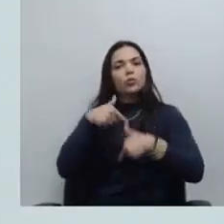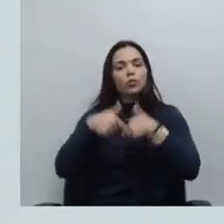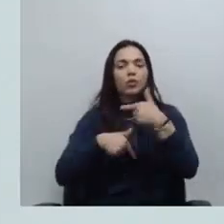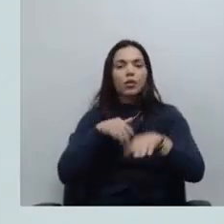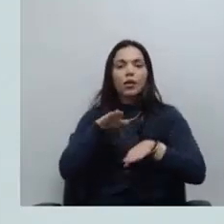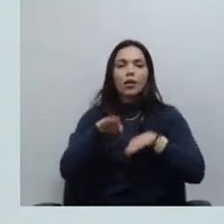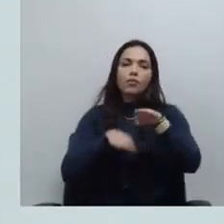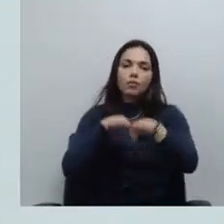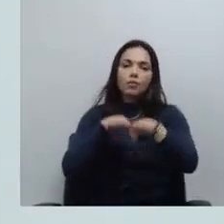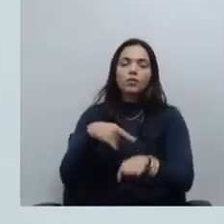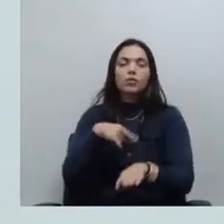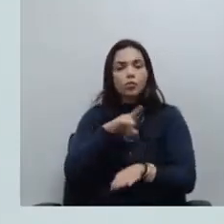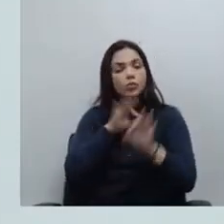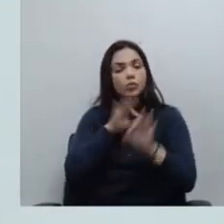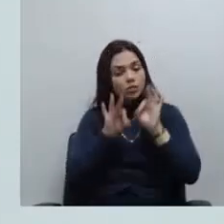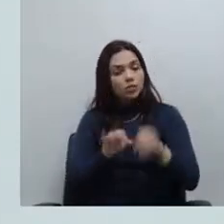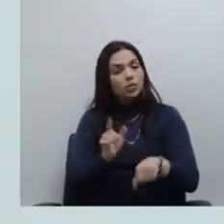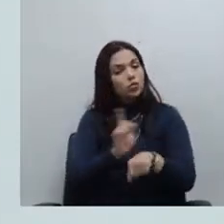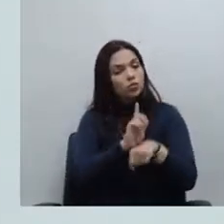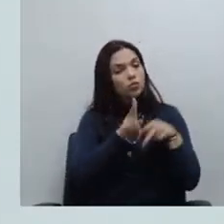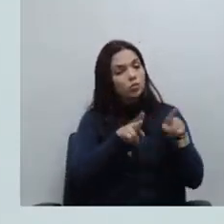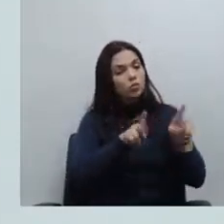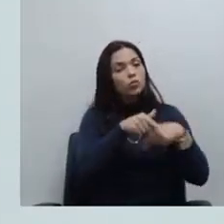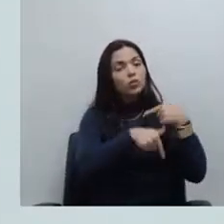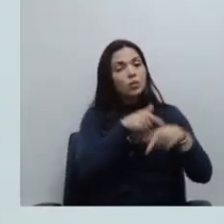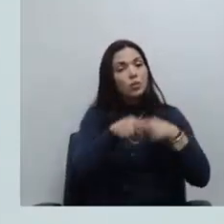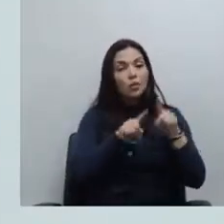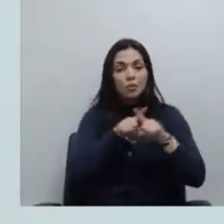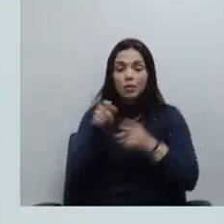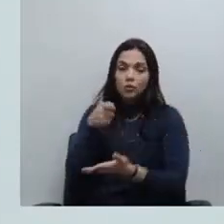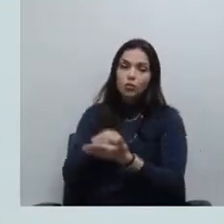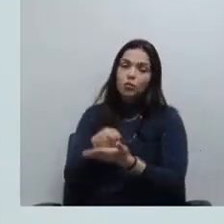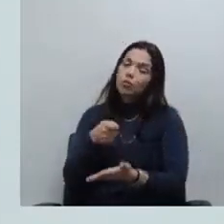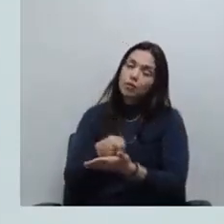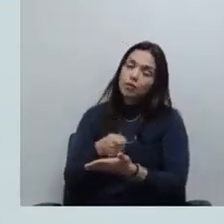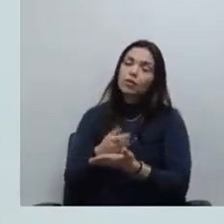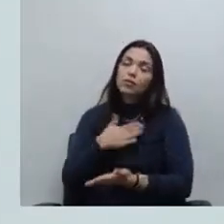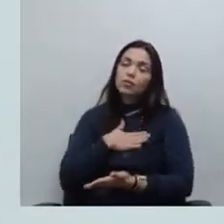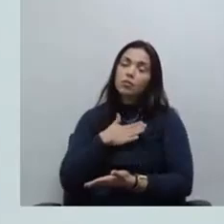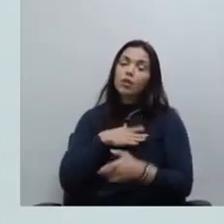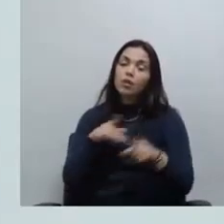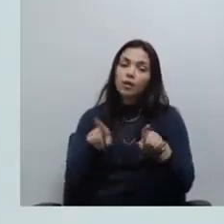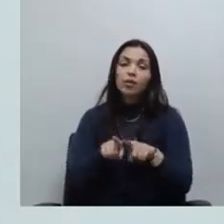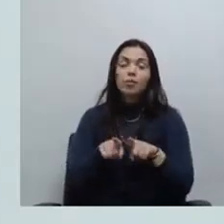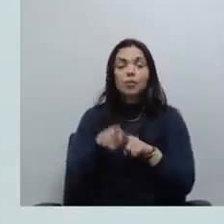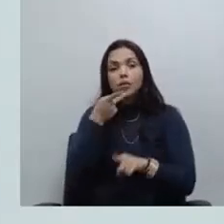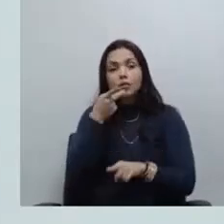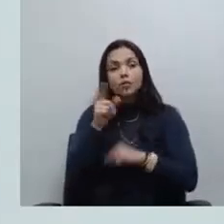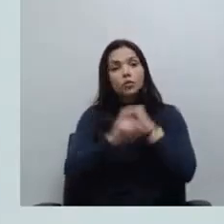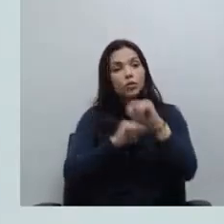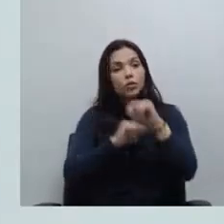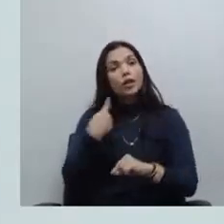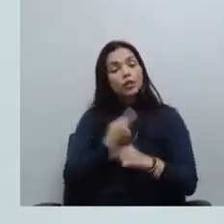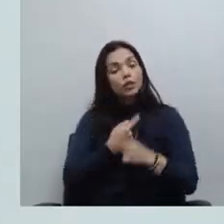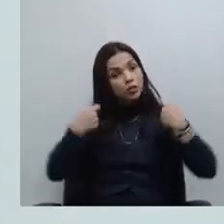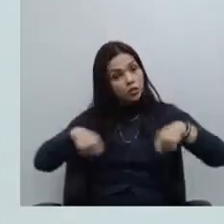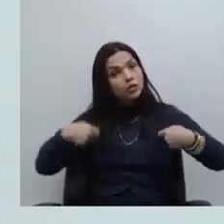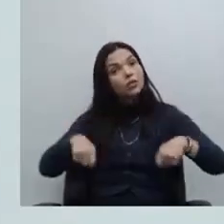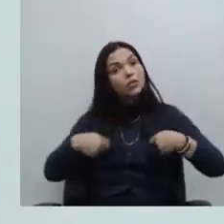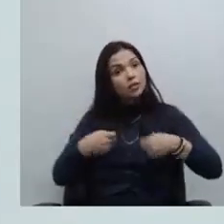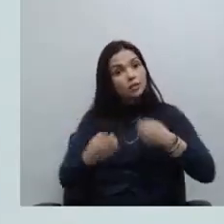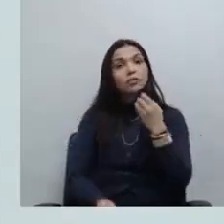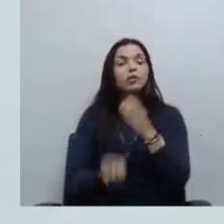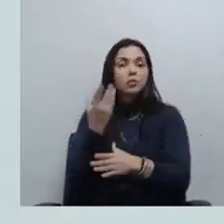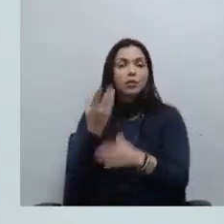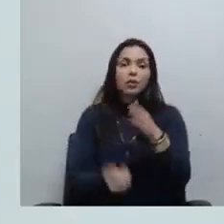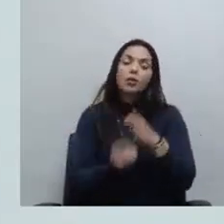gestão está trabalhando para isso mas tenho obrigação de fazer esse registro aqui de que necessitamos de fato implementar essas